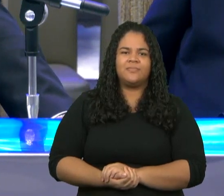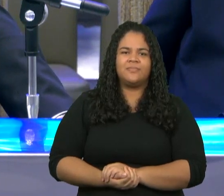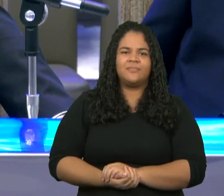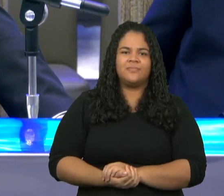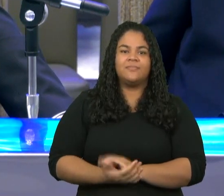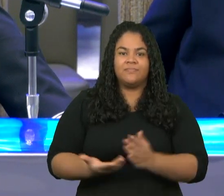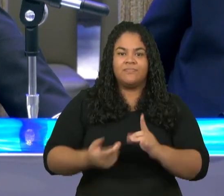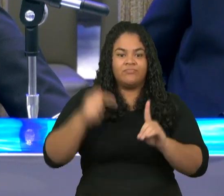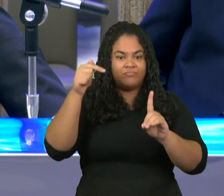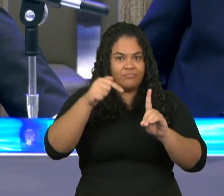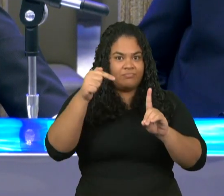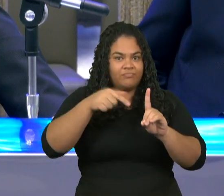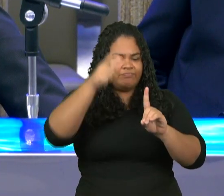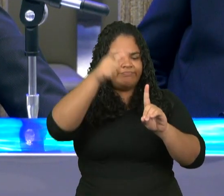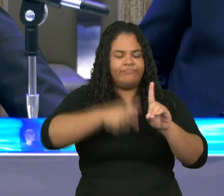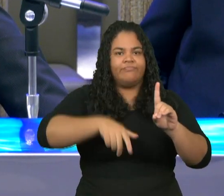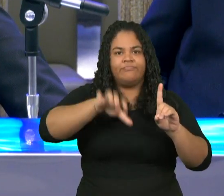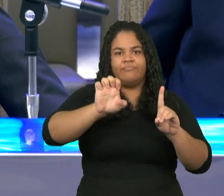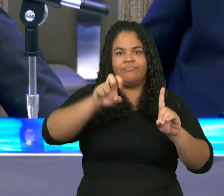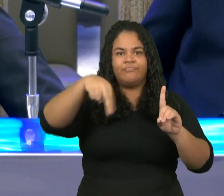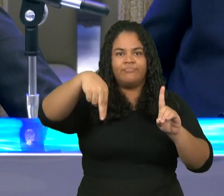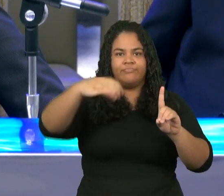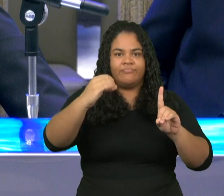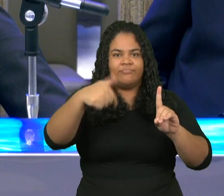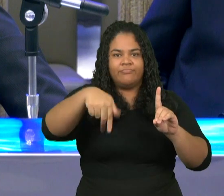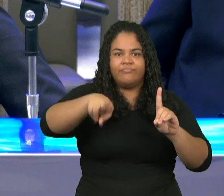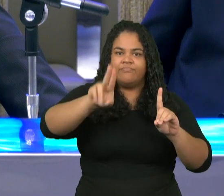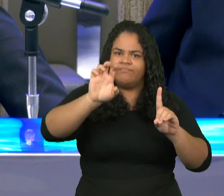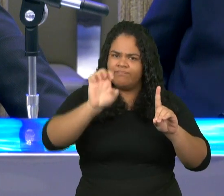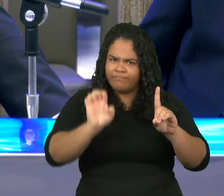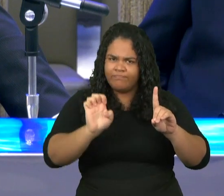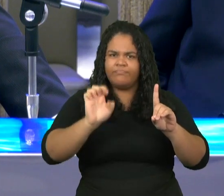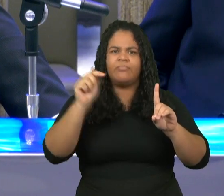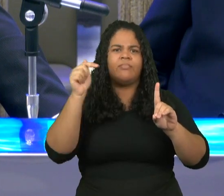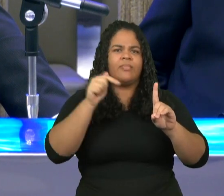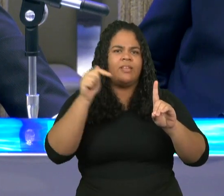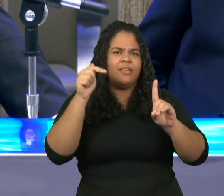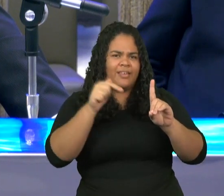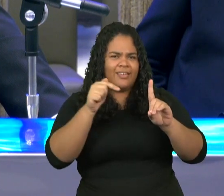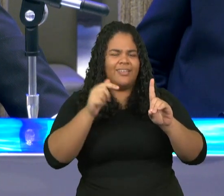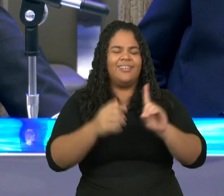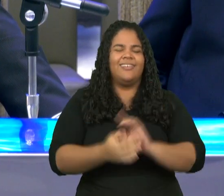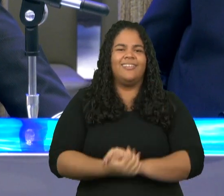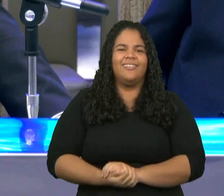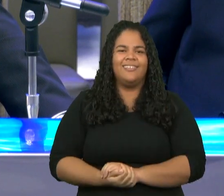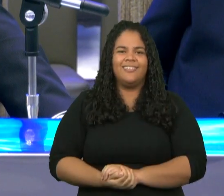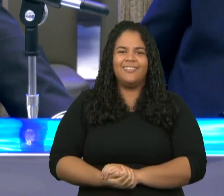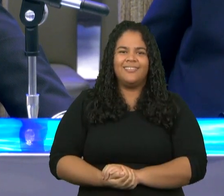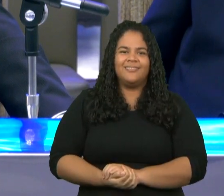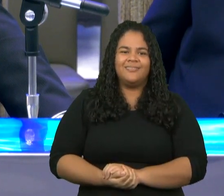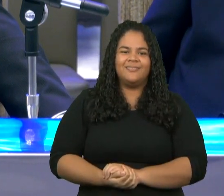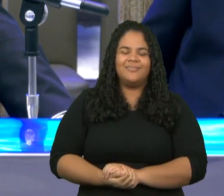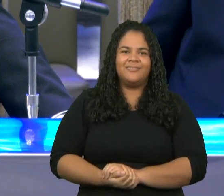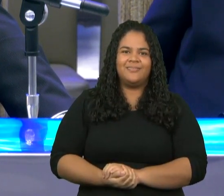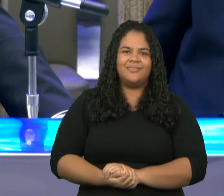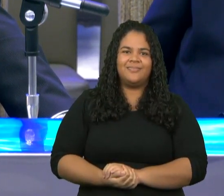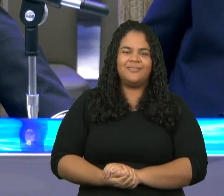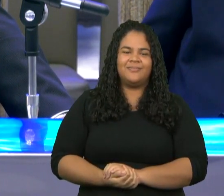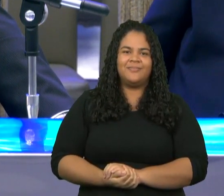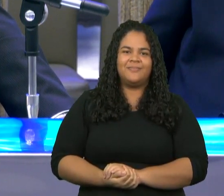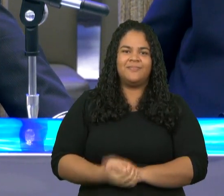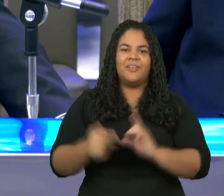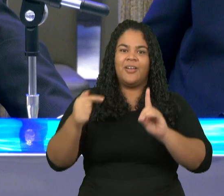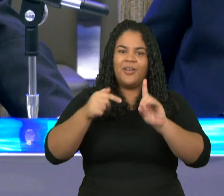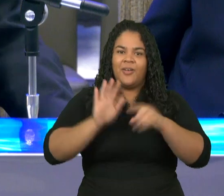e fazer, trazer um ensino sobre as sete características